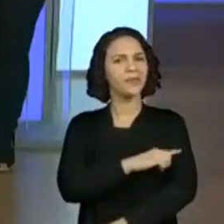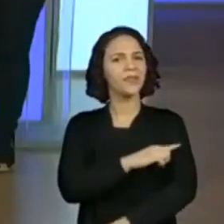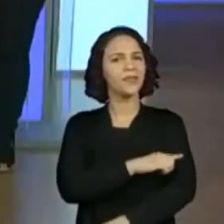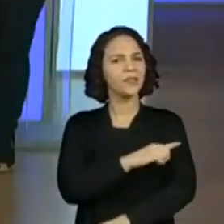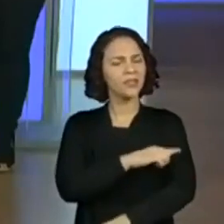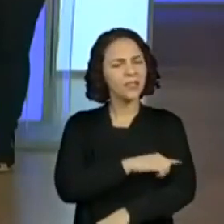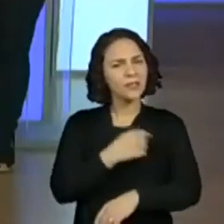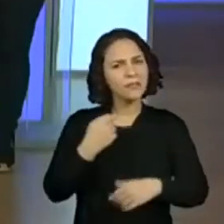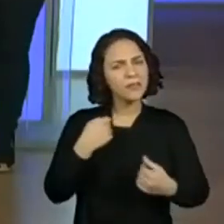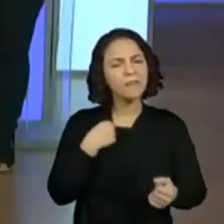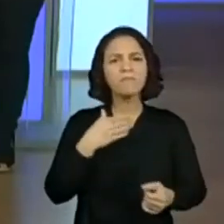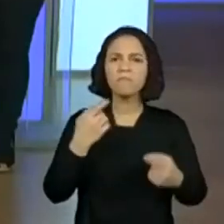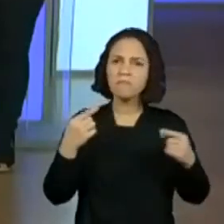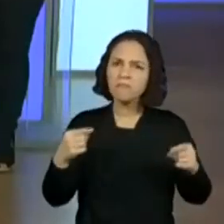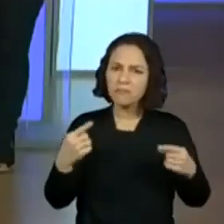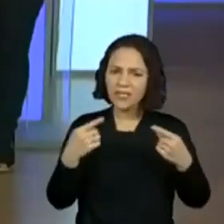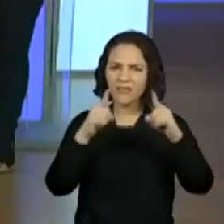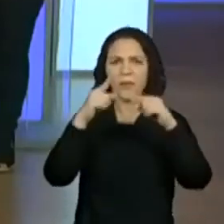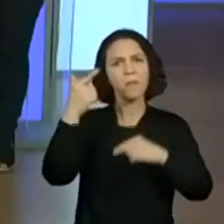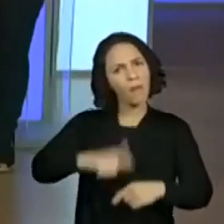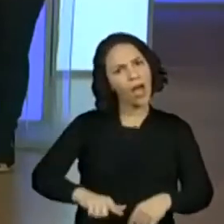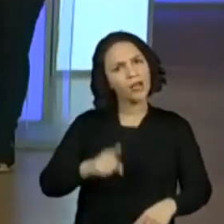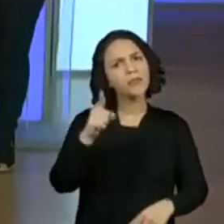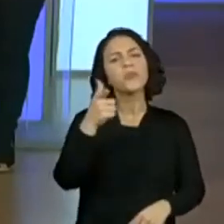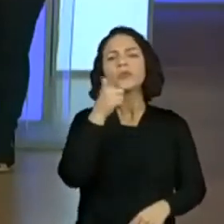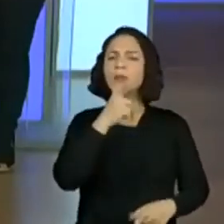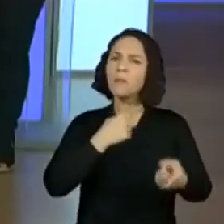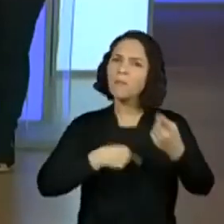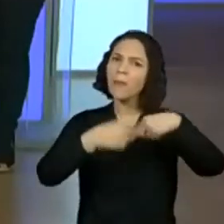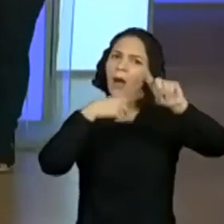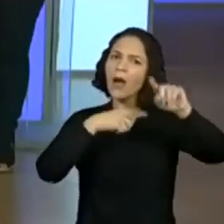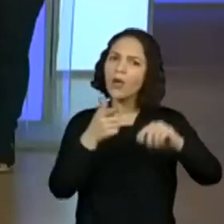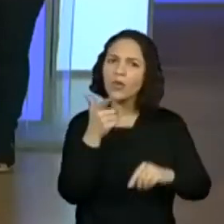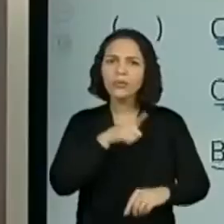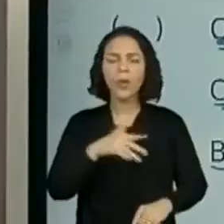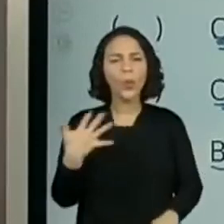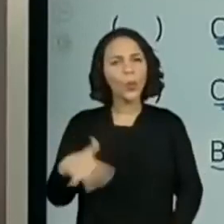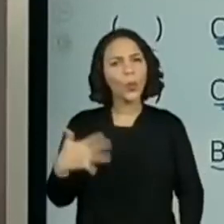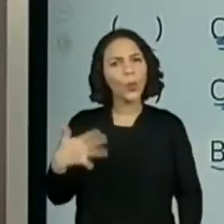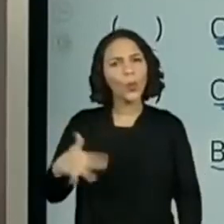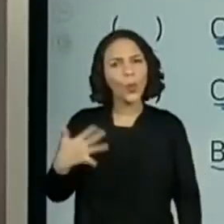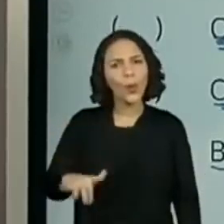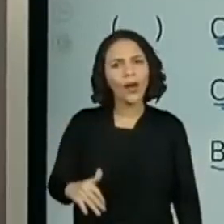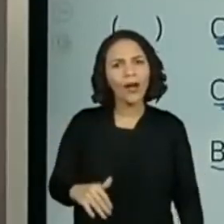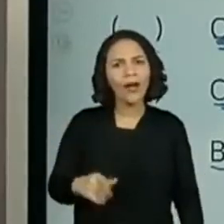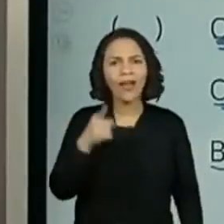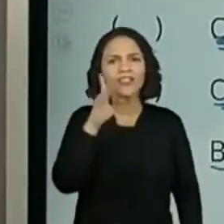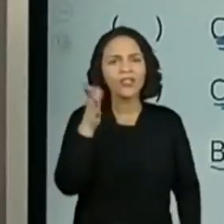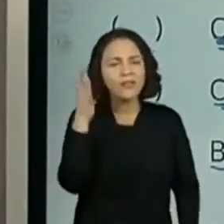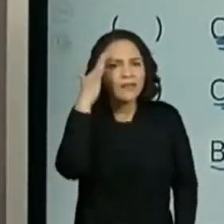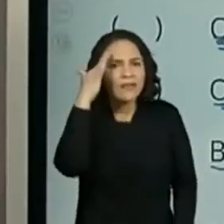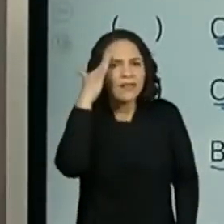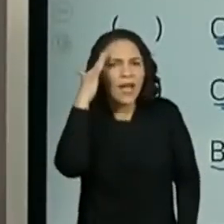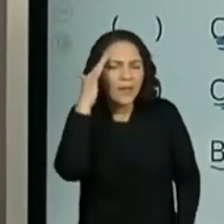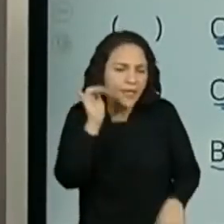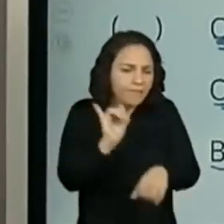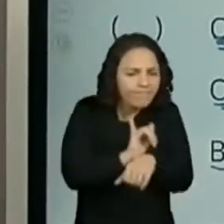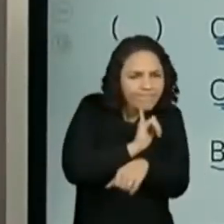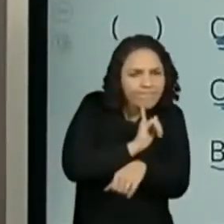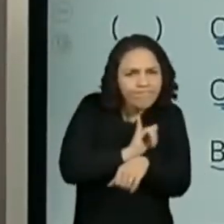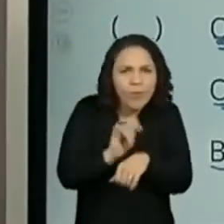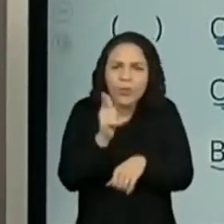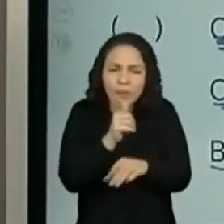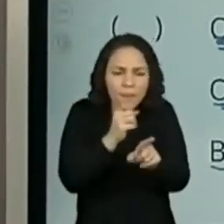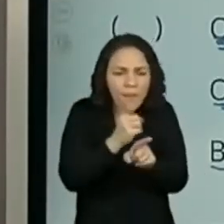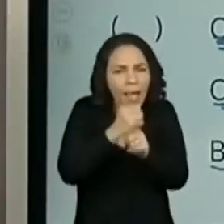que eu tenho que melhorar em desafios, porque vocês estão se saindo muito bem, usando tudo o que vocês sabem para conseguir